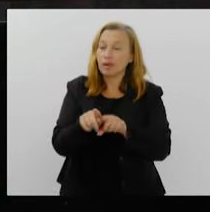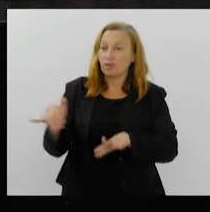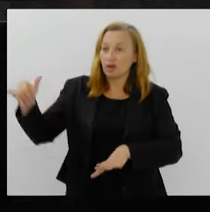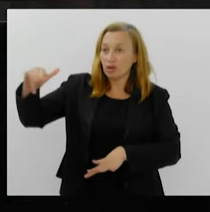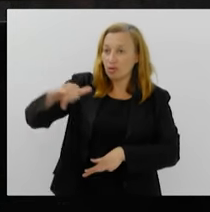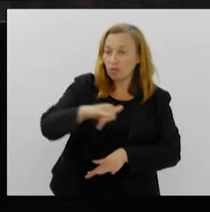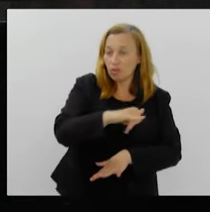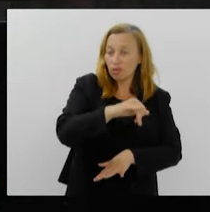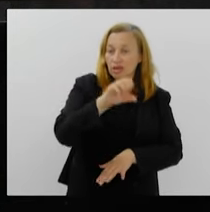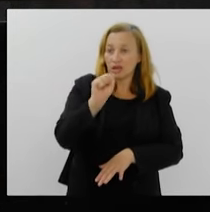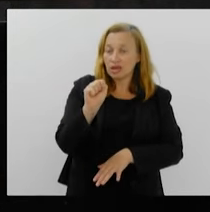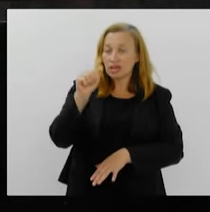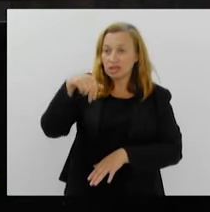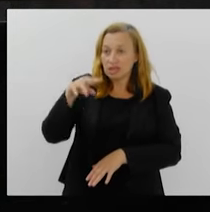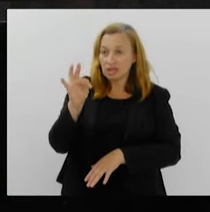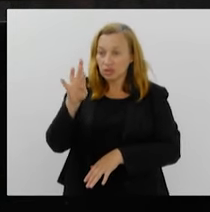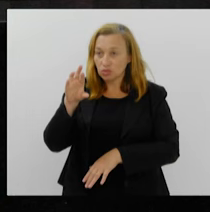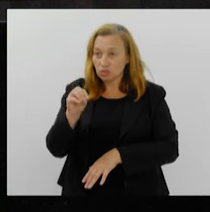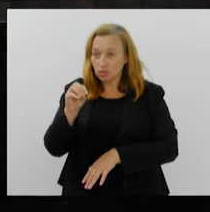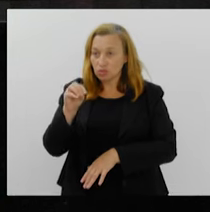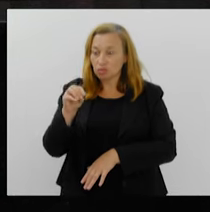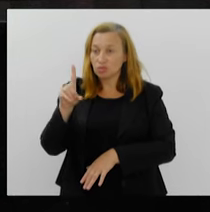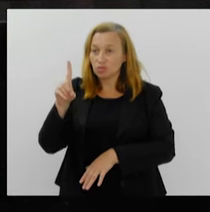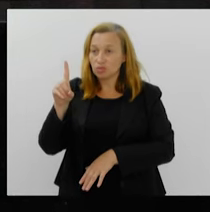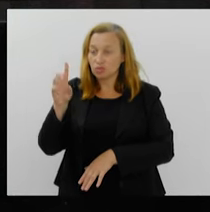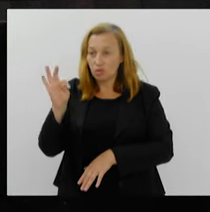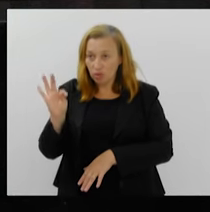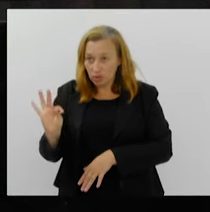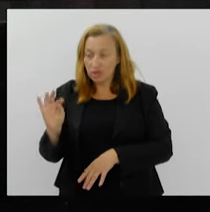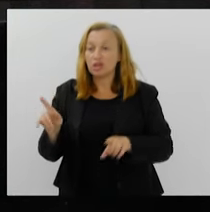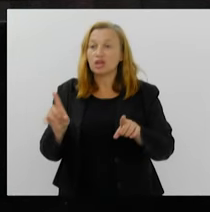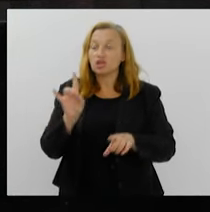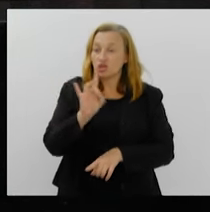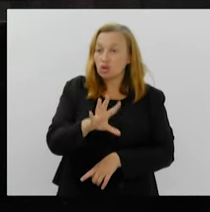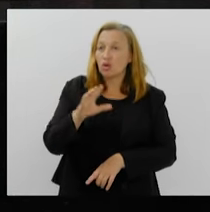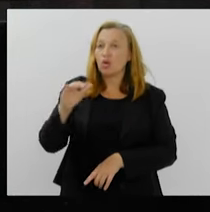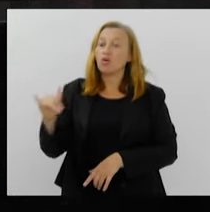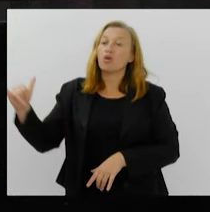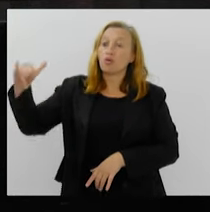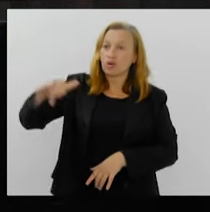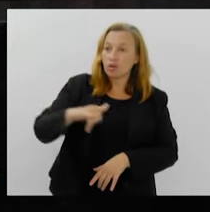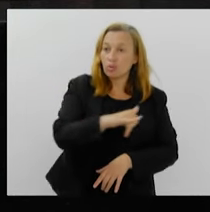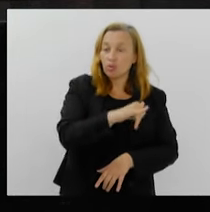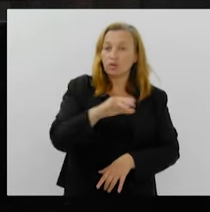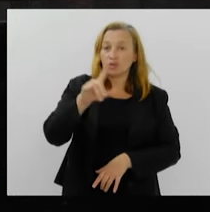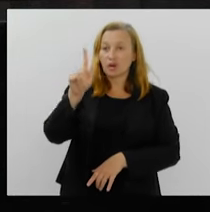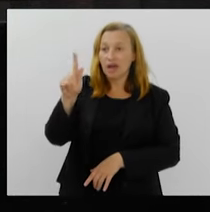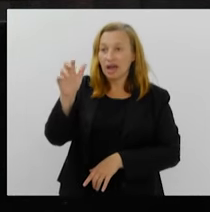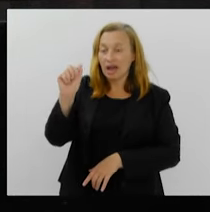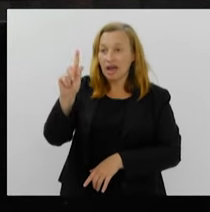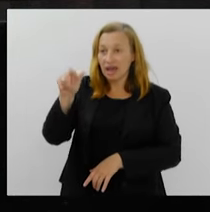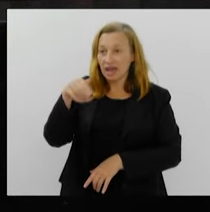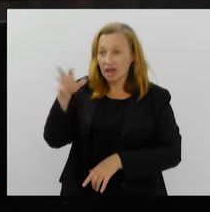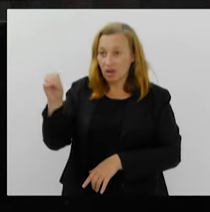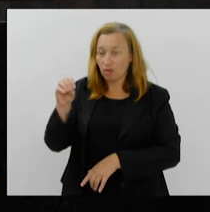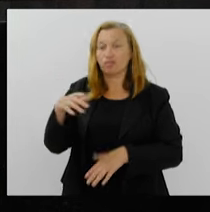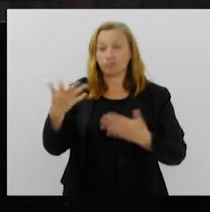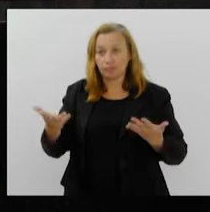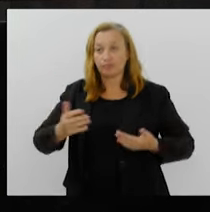e sim, o Galeão, e o próprio Aterro do Flamengo vai ser bloqueado.